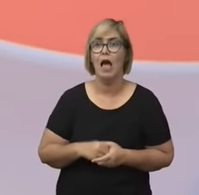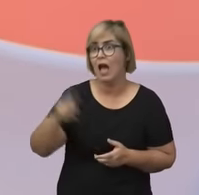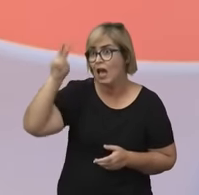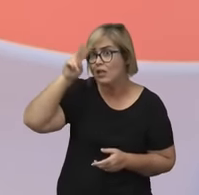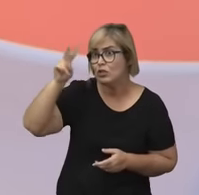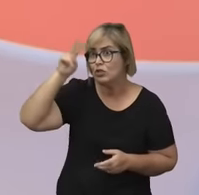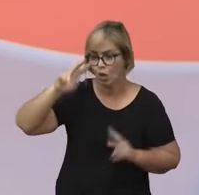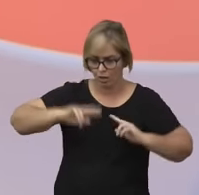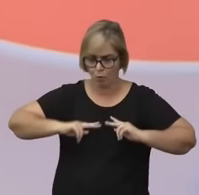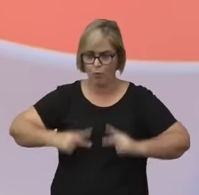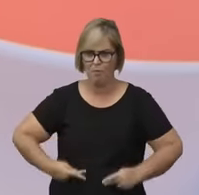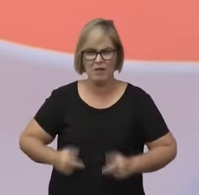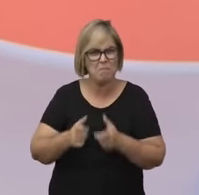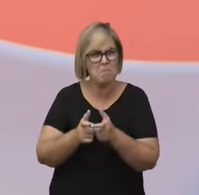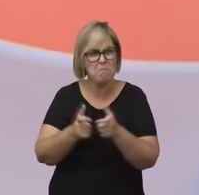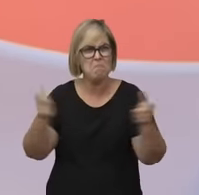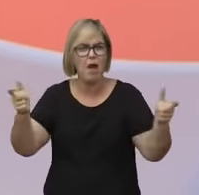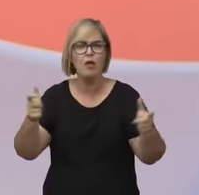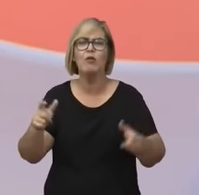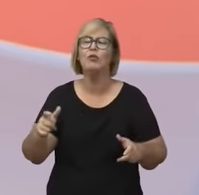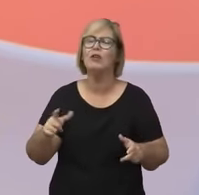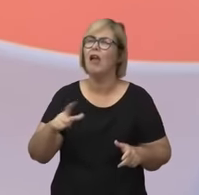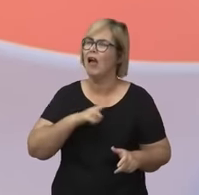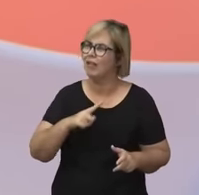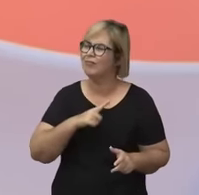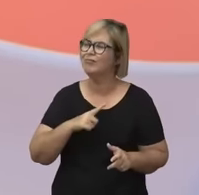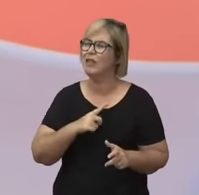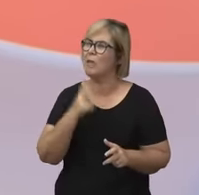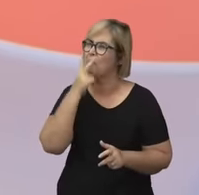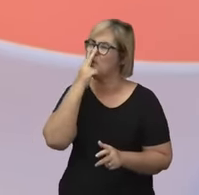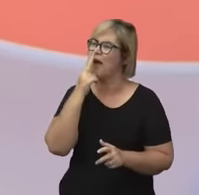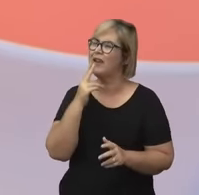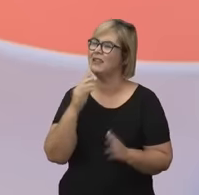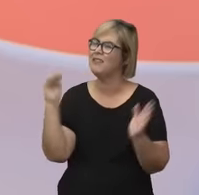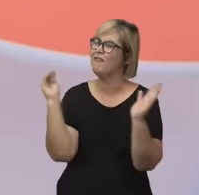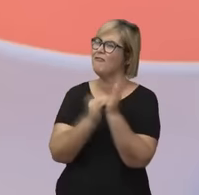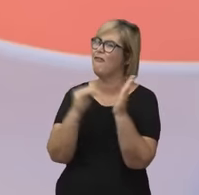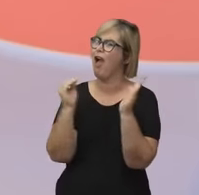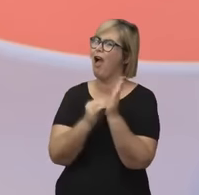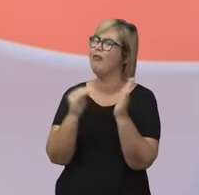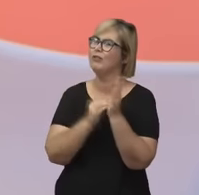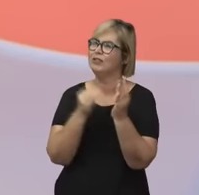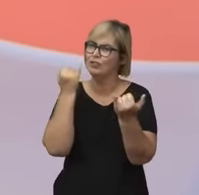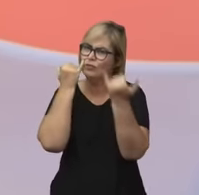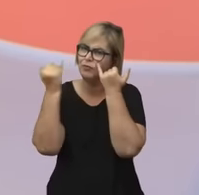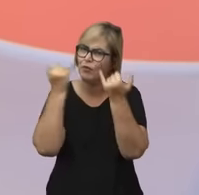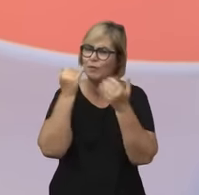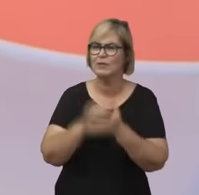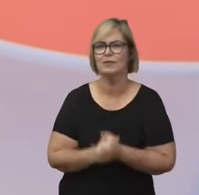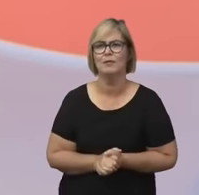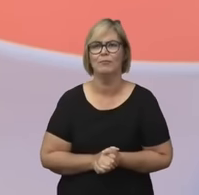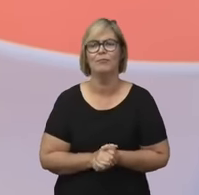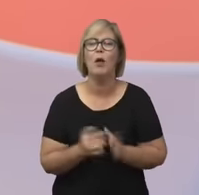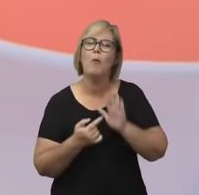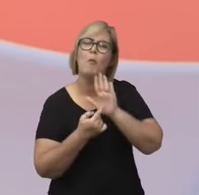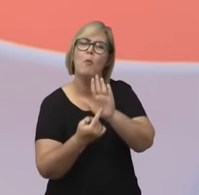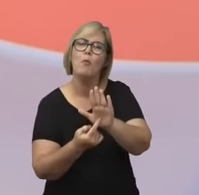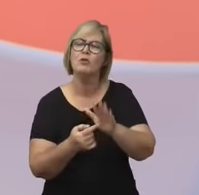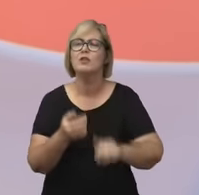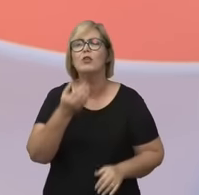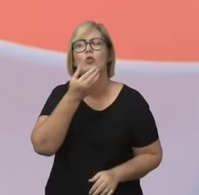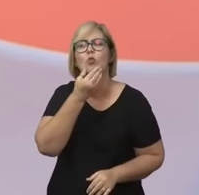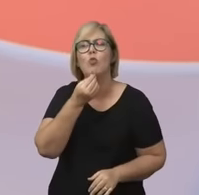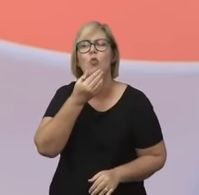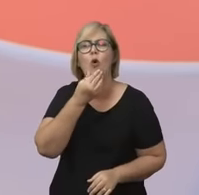documentada apresenta uma enorme lacuna de dados. Começando pela teoria do homem caçador. Os cronistas do